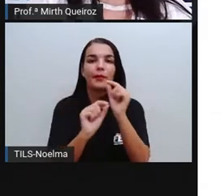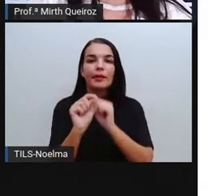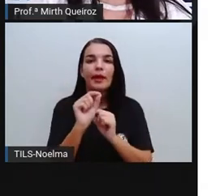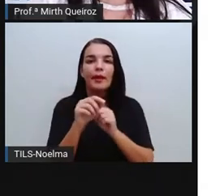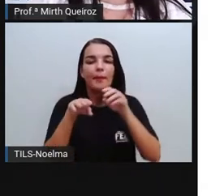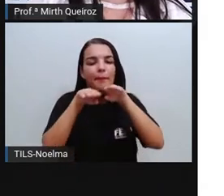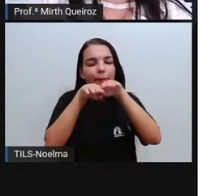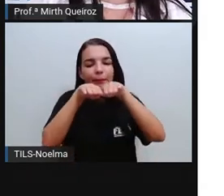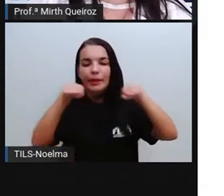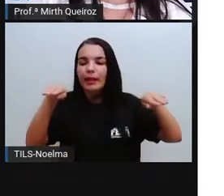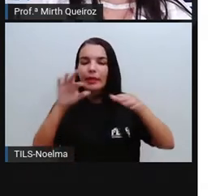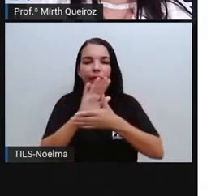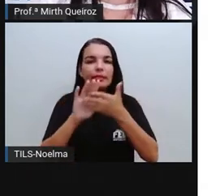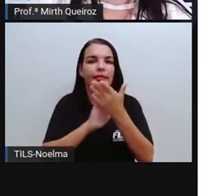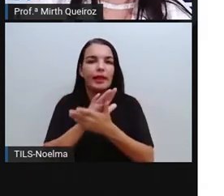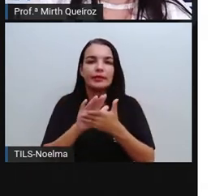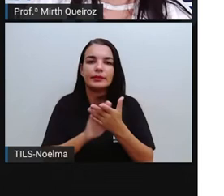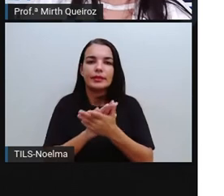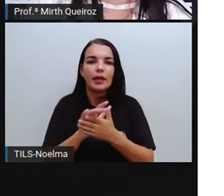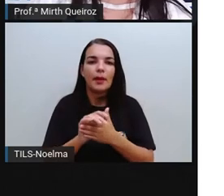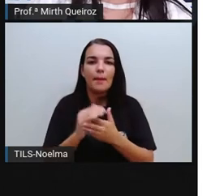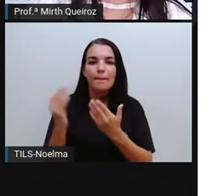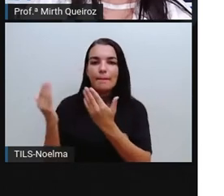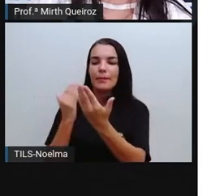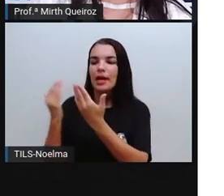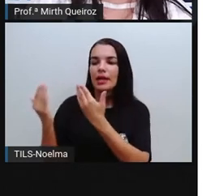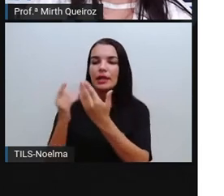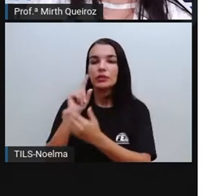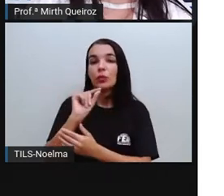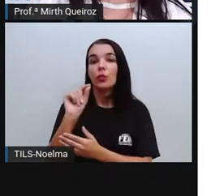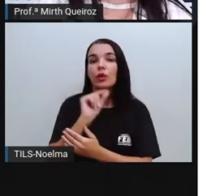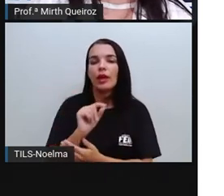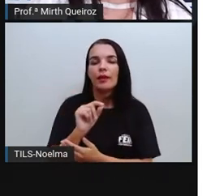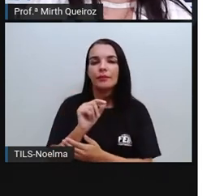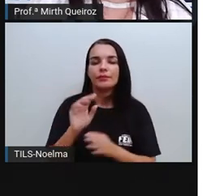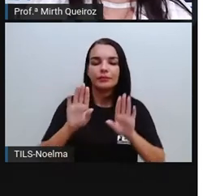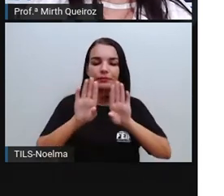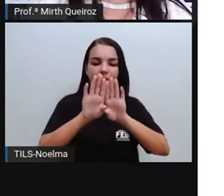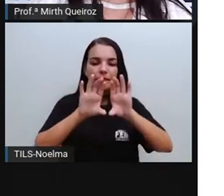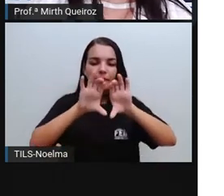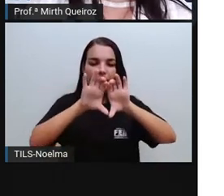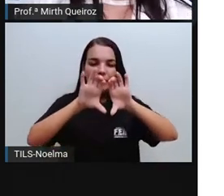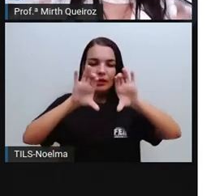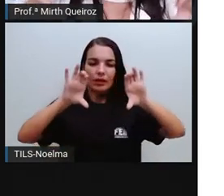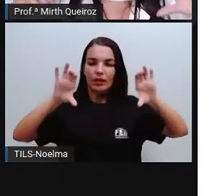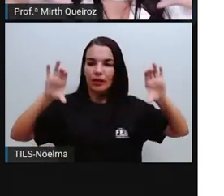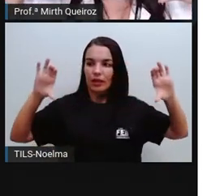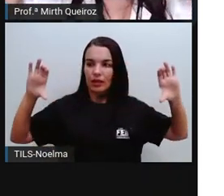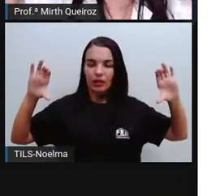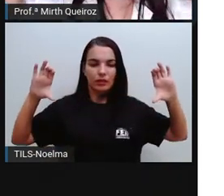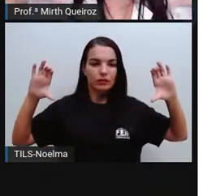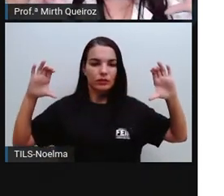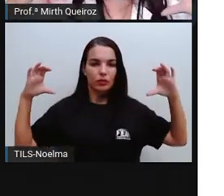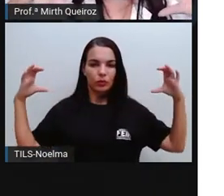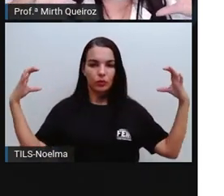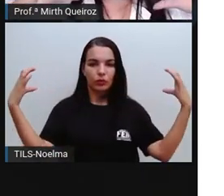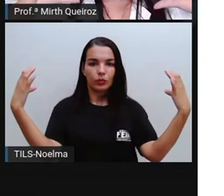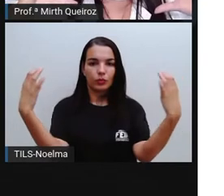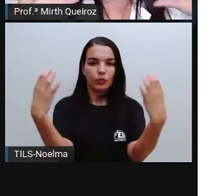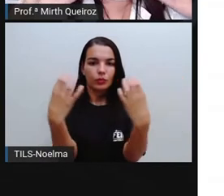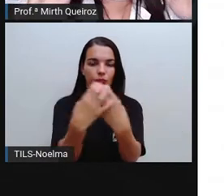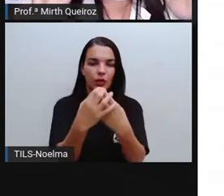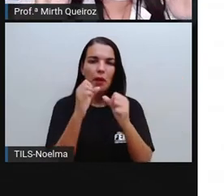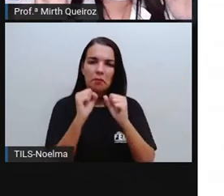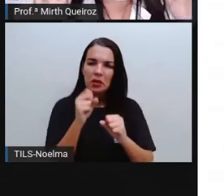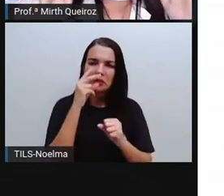plana e pode ser comparado aí o quê? Com um retângulo enrolado. Se vocês pegarem um retângulo,